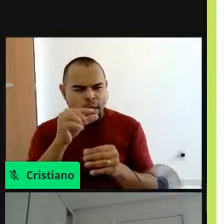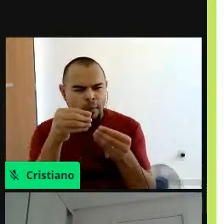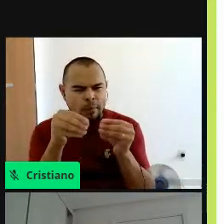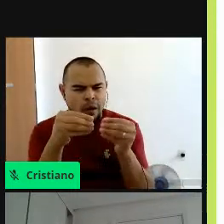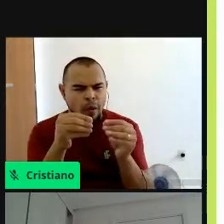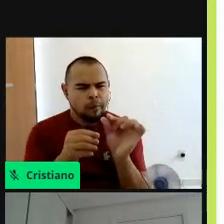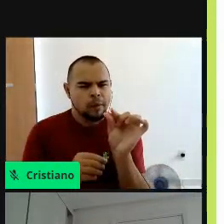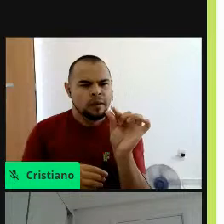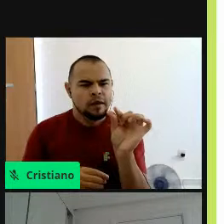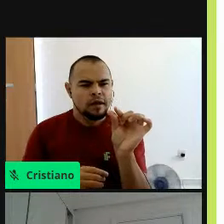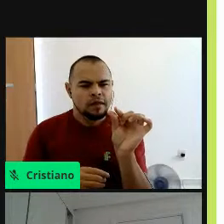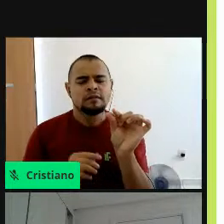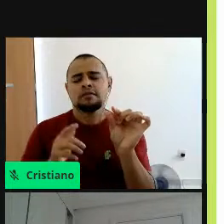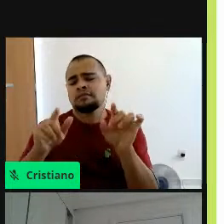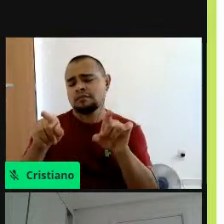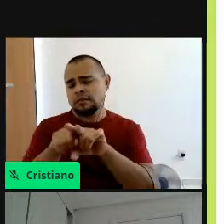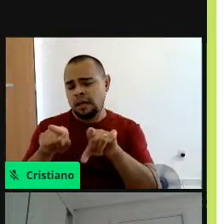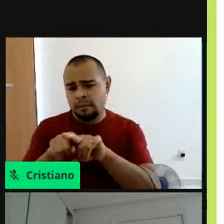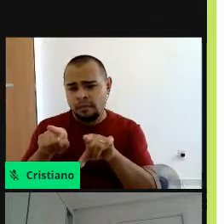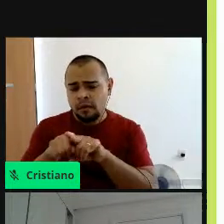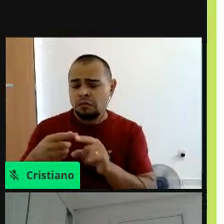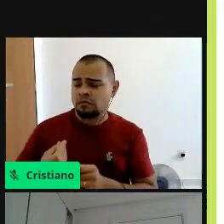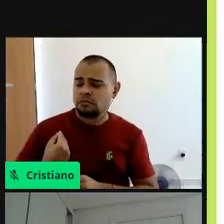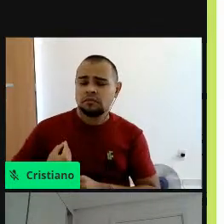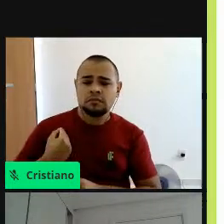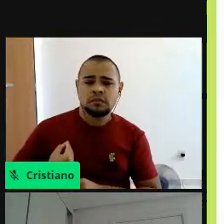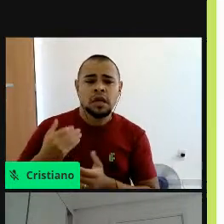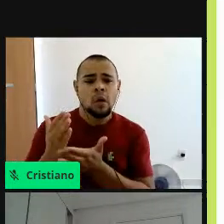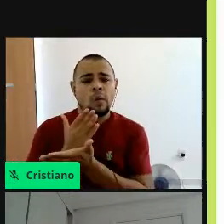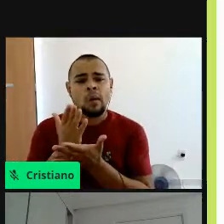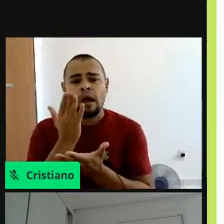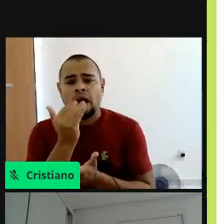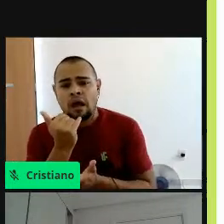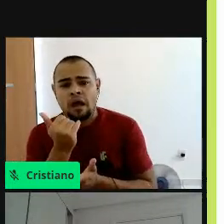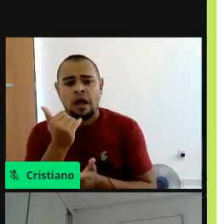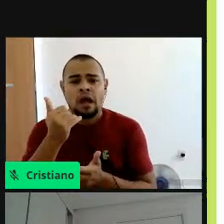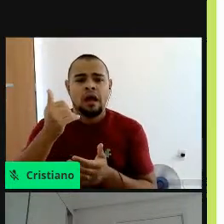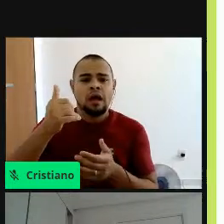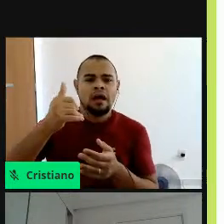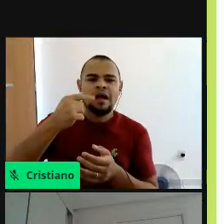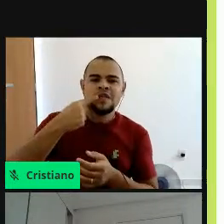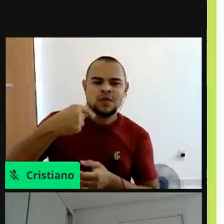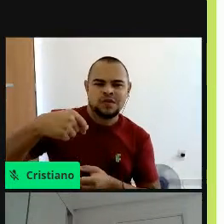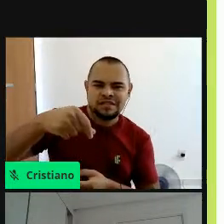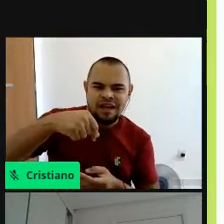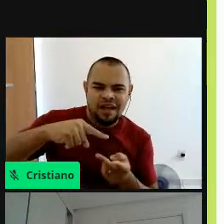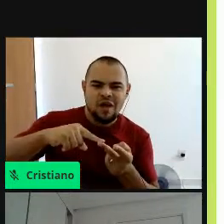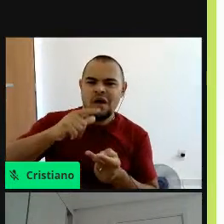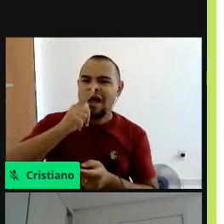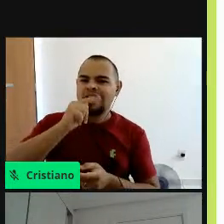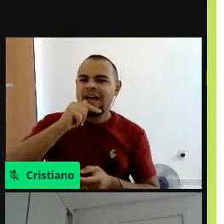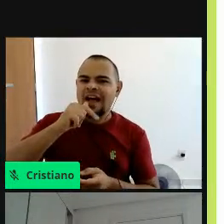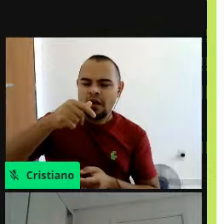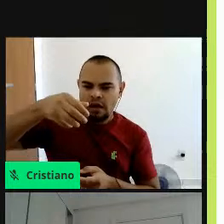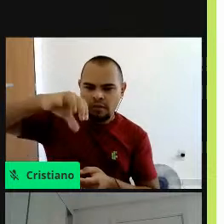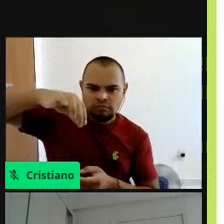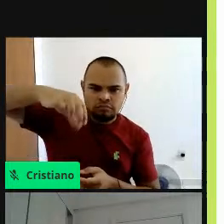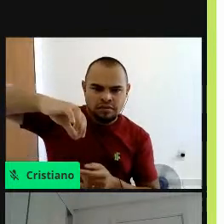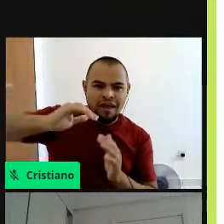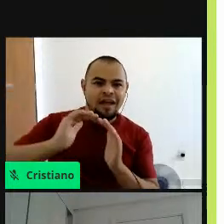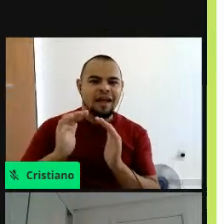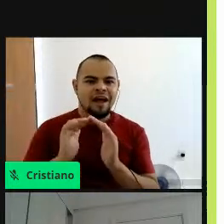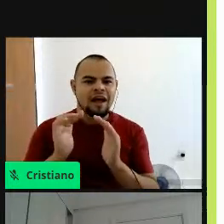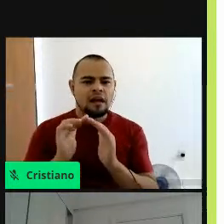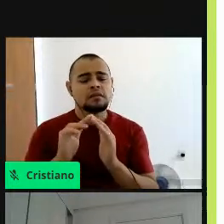o microplástico, ele também está presente em alguns alimentos, no sal, na água da torneira, não é, então vários